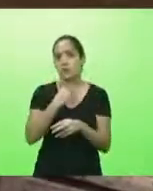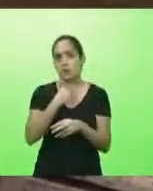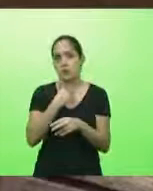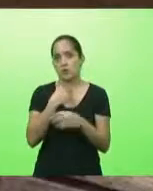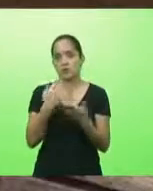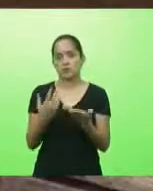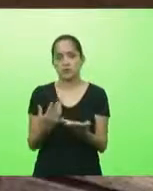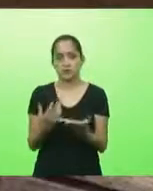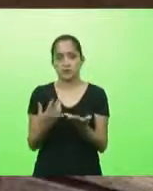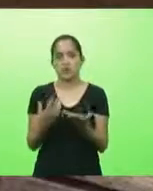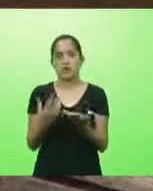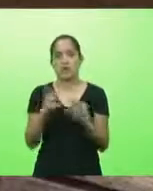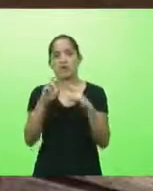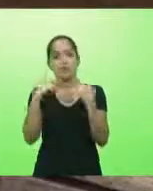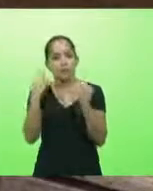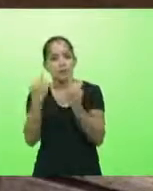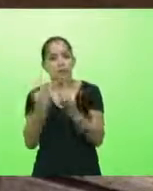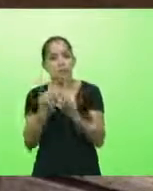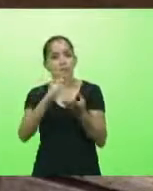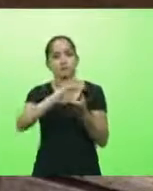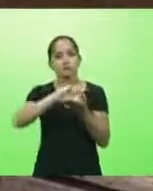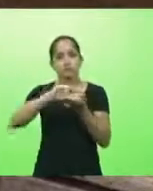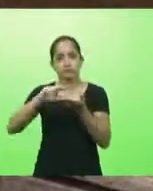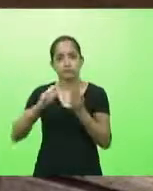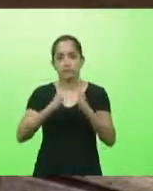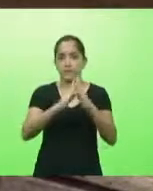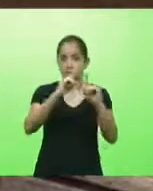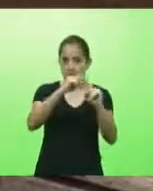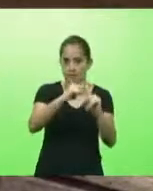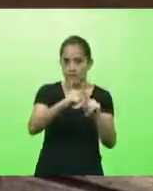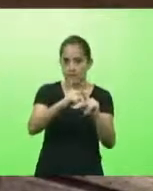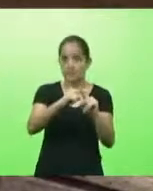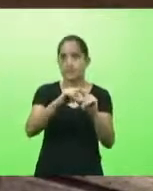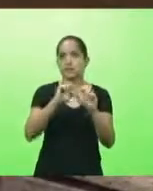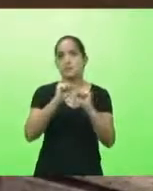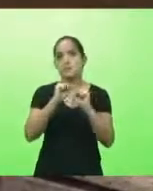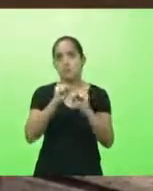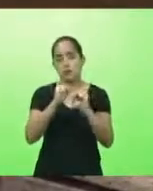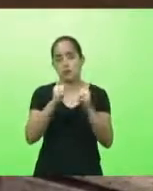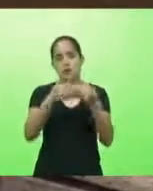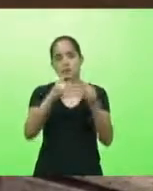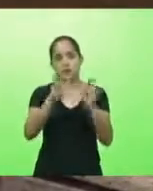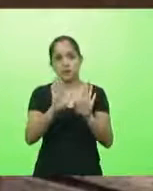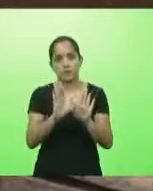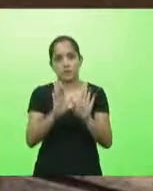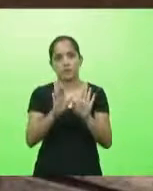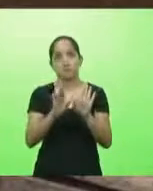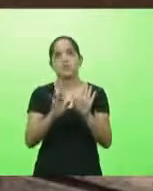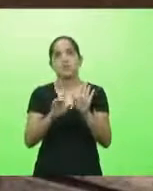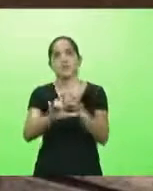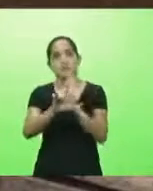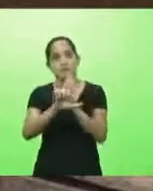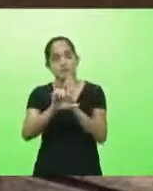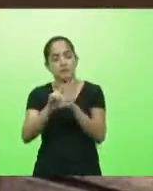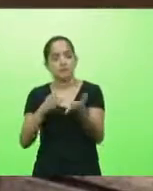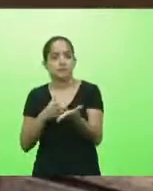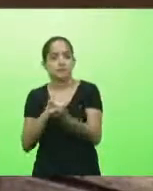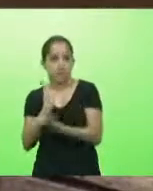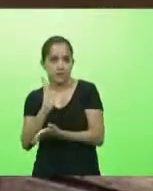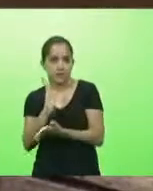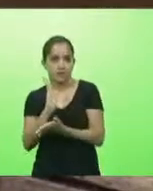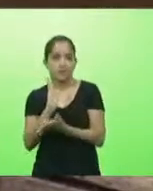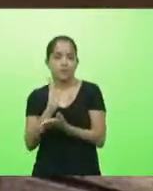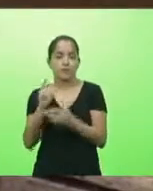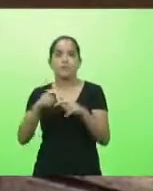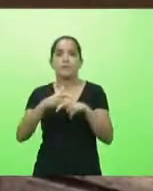não pode ter o culto mas a igreja ela é essencial lei que nós aprovamos nessa casa pela